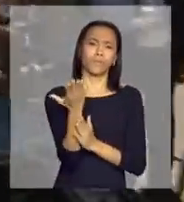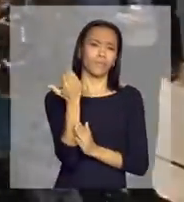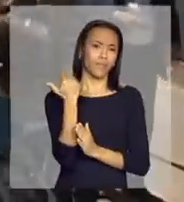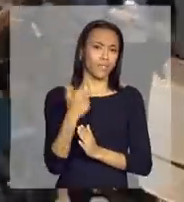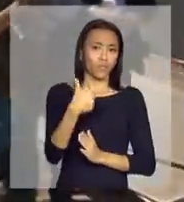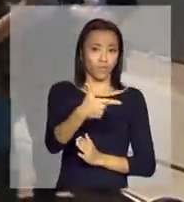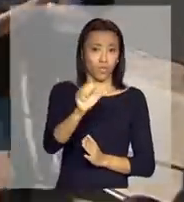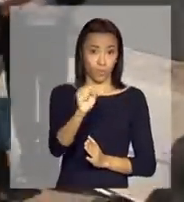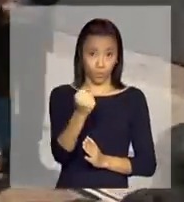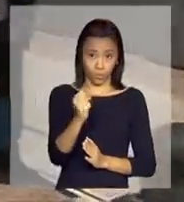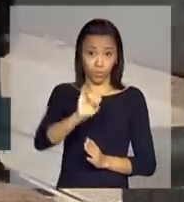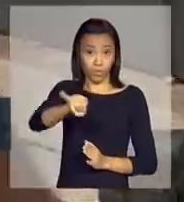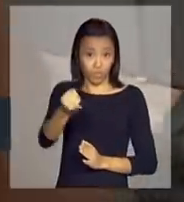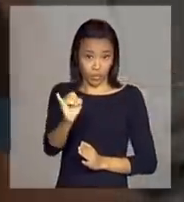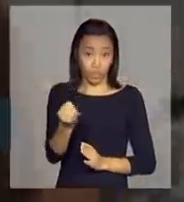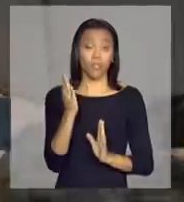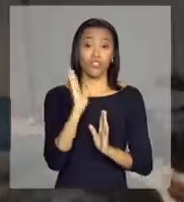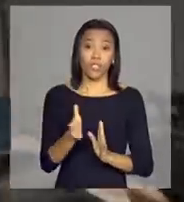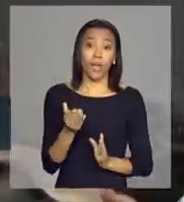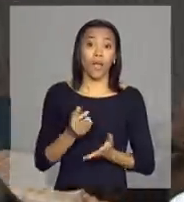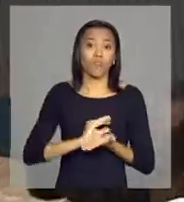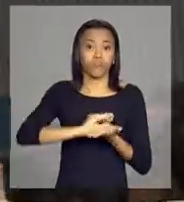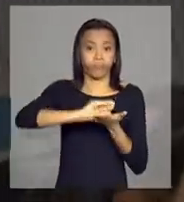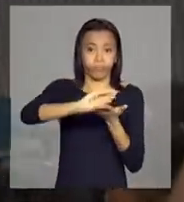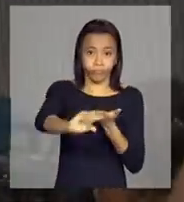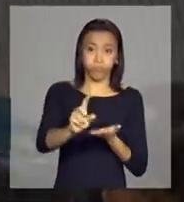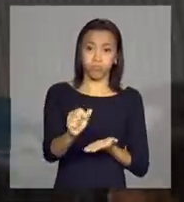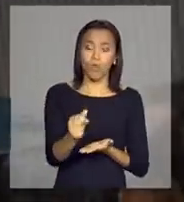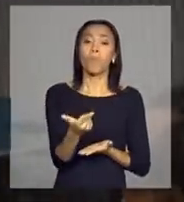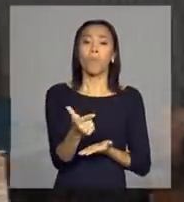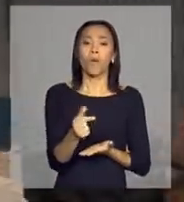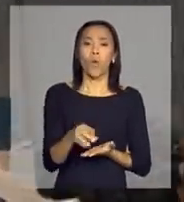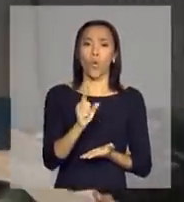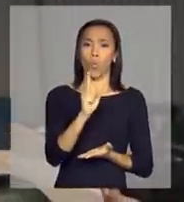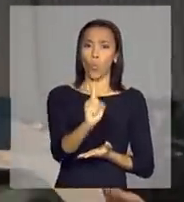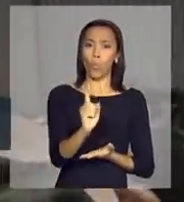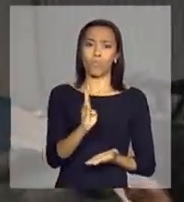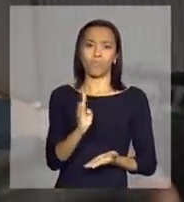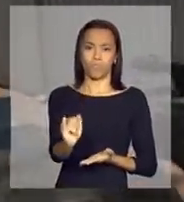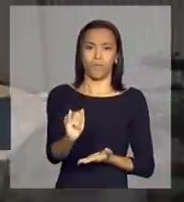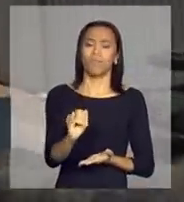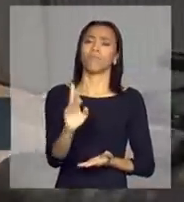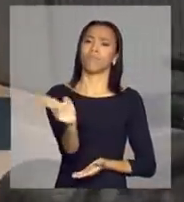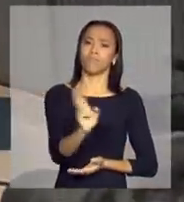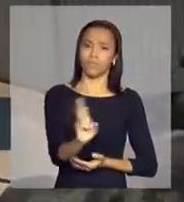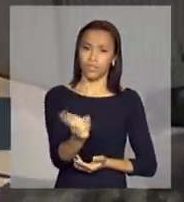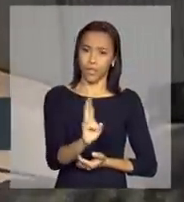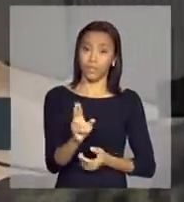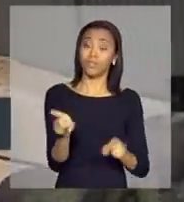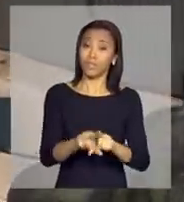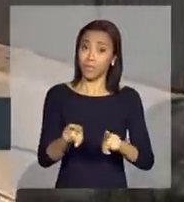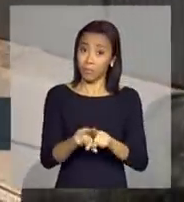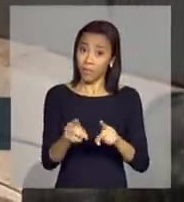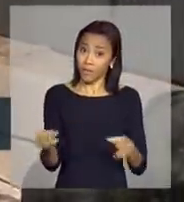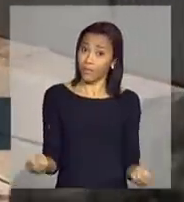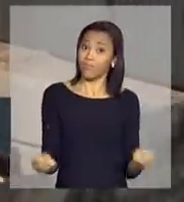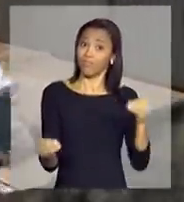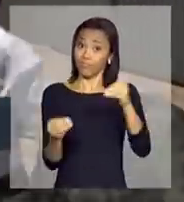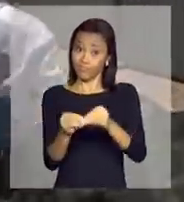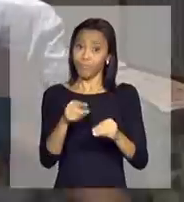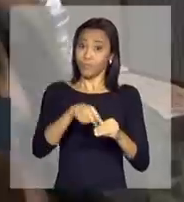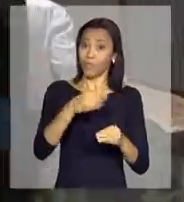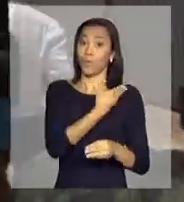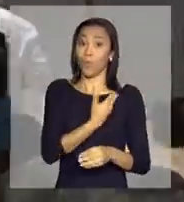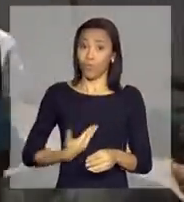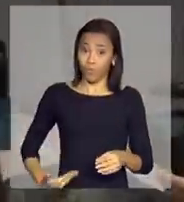dia 28 de janeiro, já recebeu investimentos da ordem de um bilhão de reais, incluindo aí uma contrapartida do